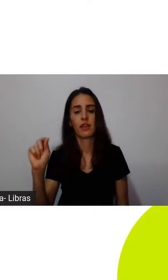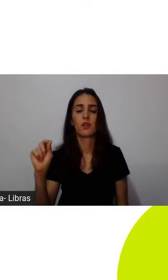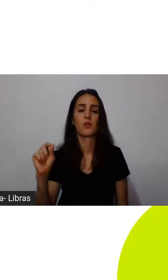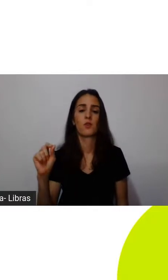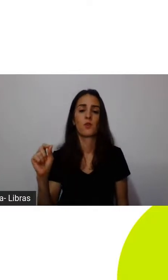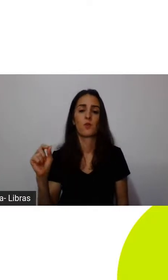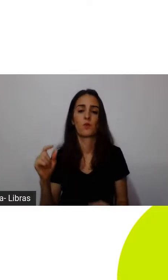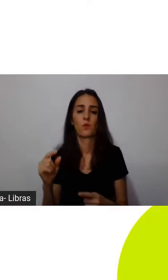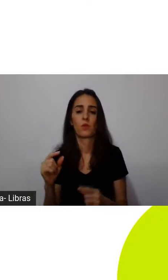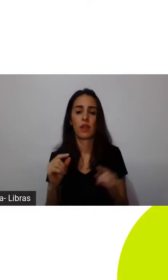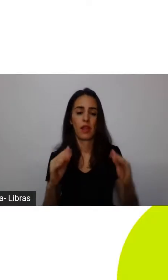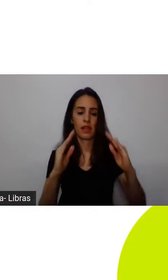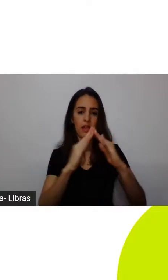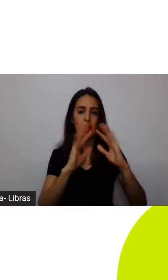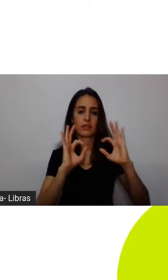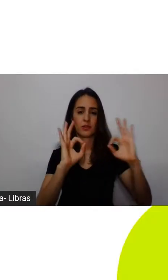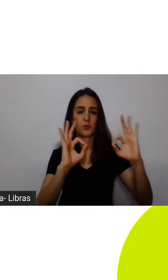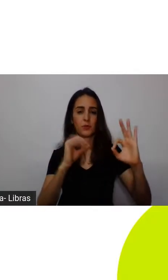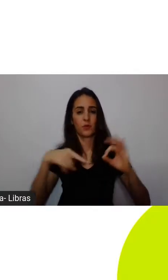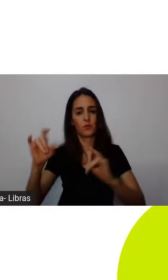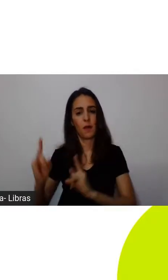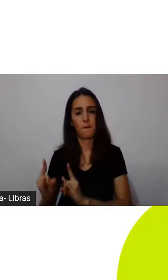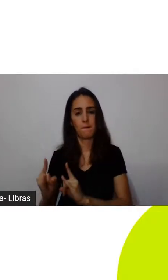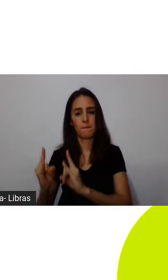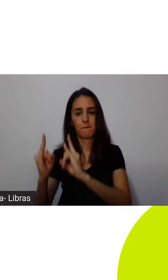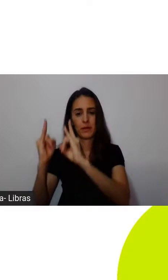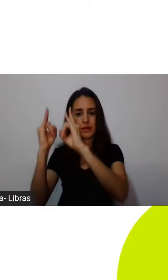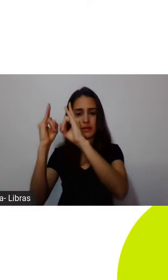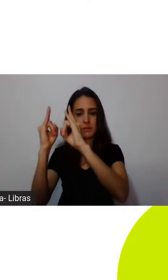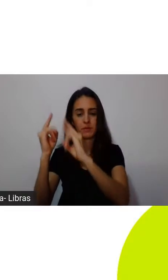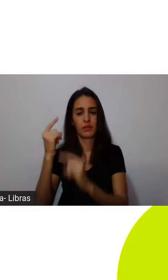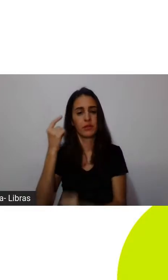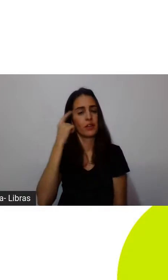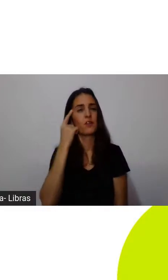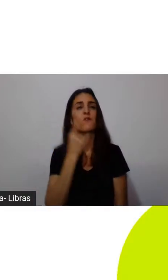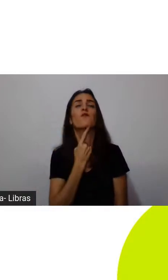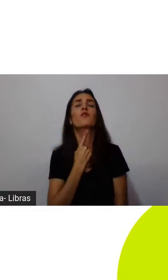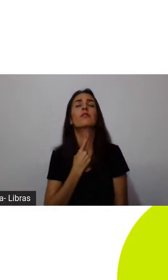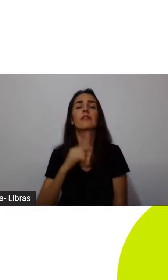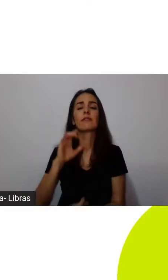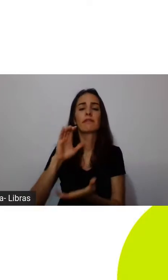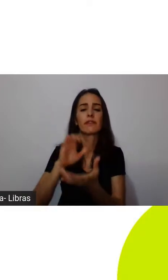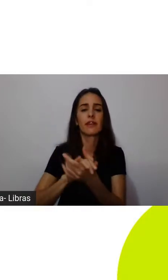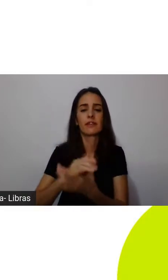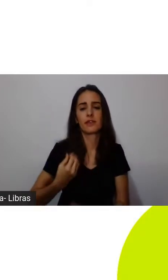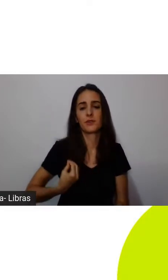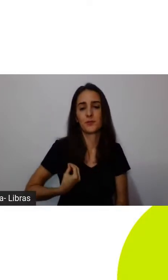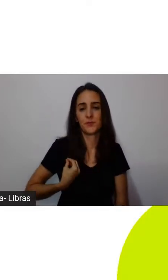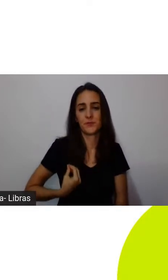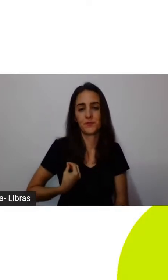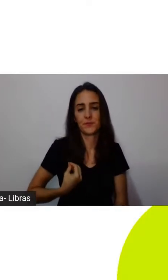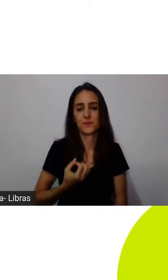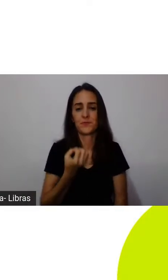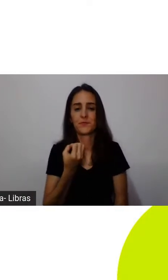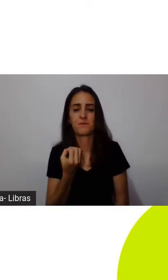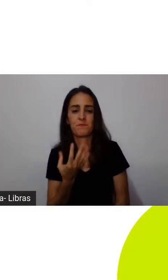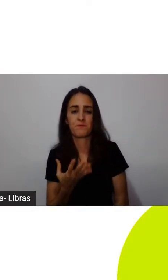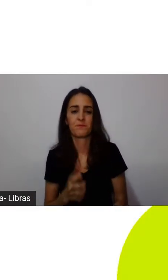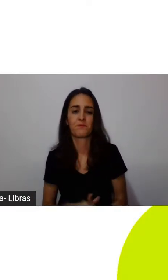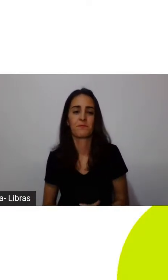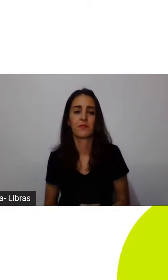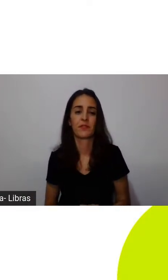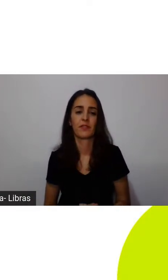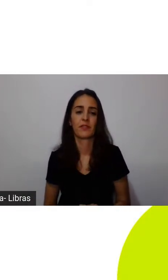apartamento, ele queria, ele tinha uma visão de sucesso, que era ser casado, ter aquela vidinha, né? Tal.